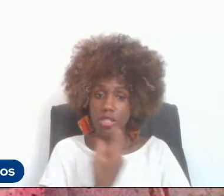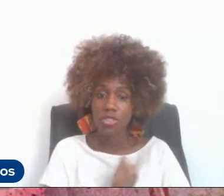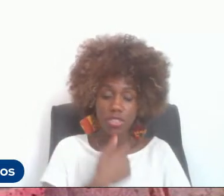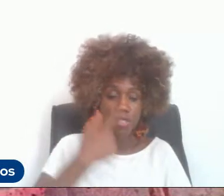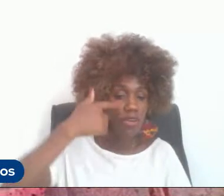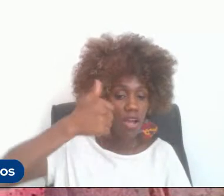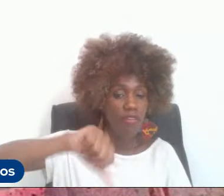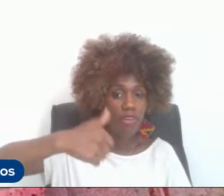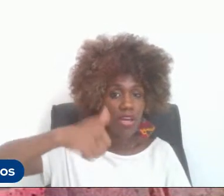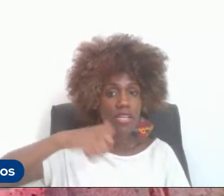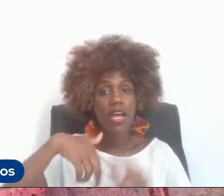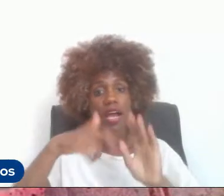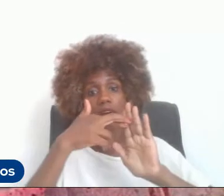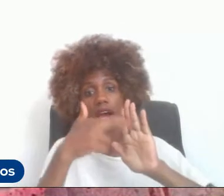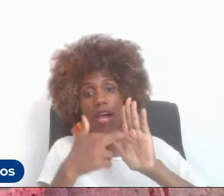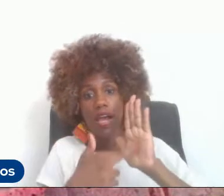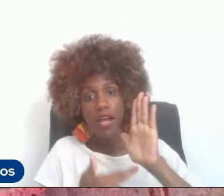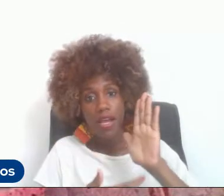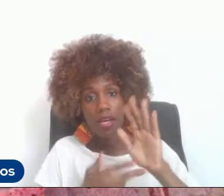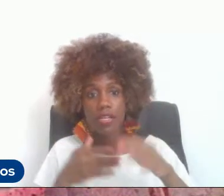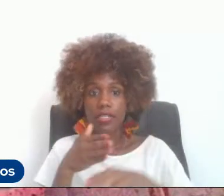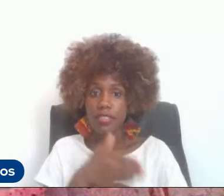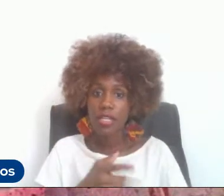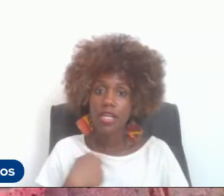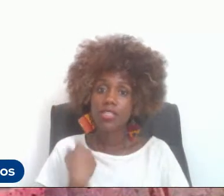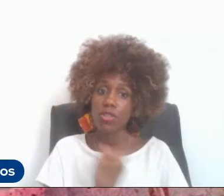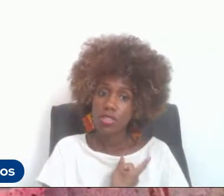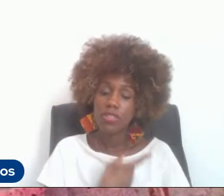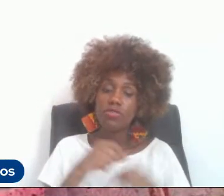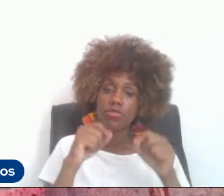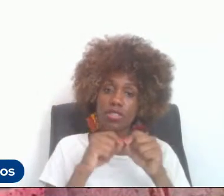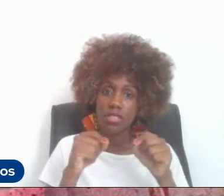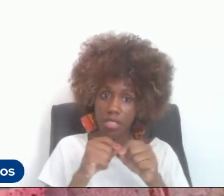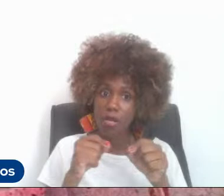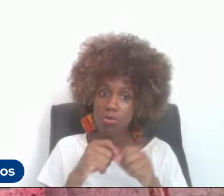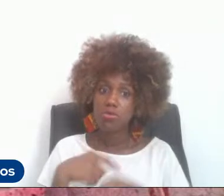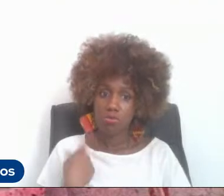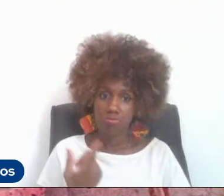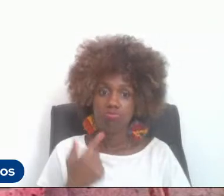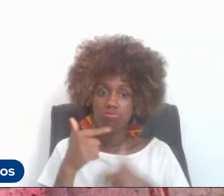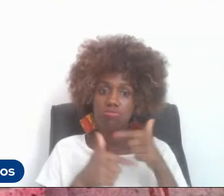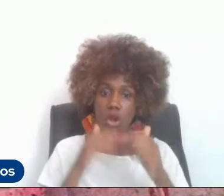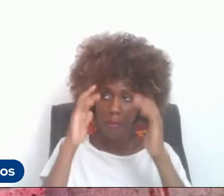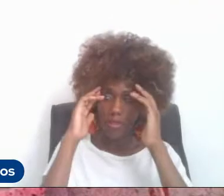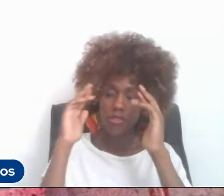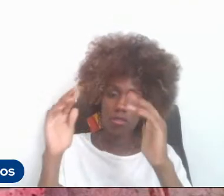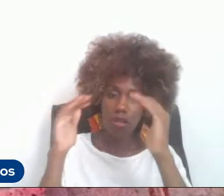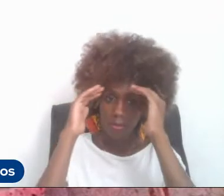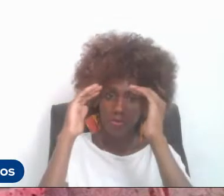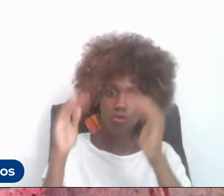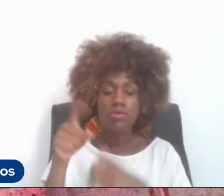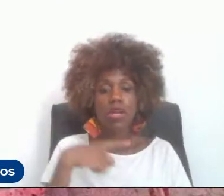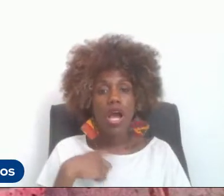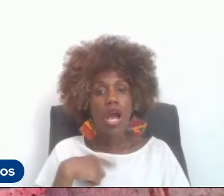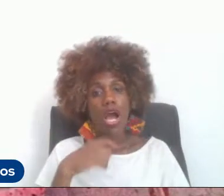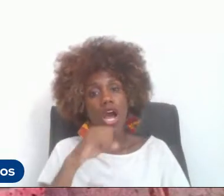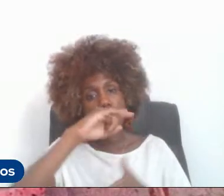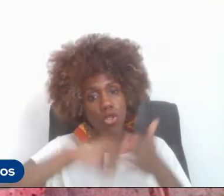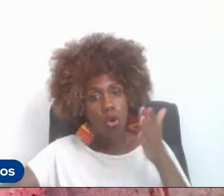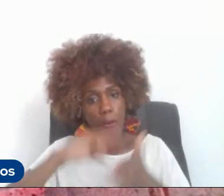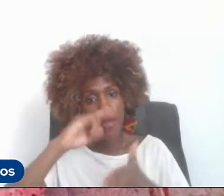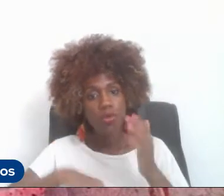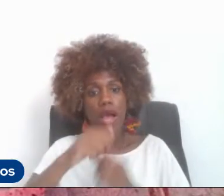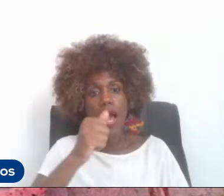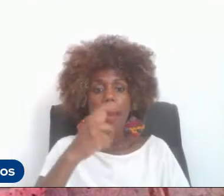critérios de entrada de novos cursos e nós fizemos isso. Atualizamos o documento de APCN que regulamenta o que é que